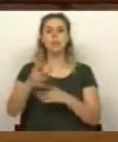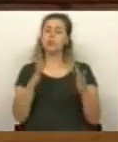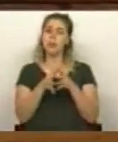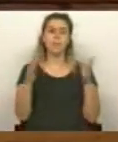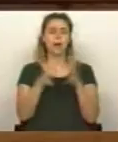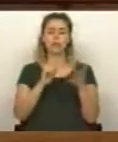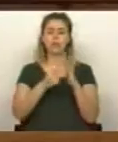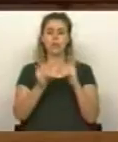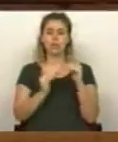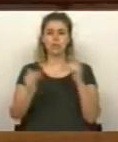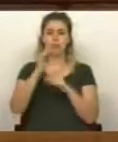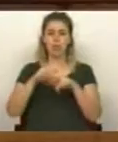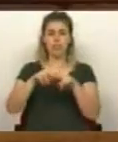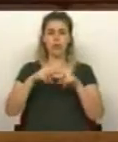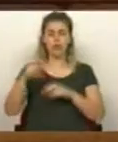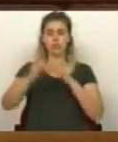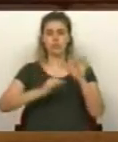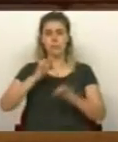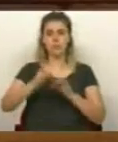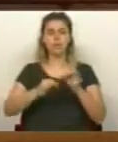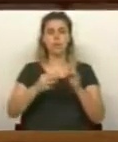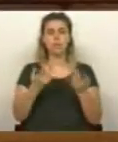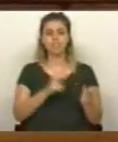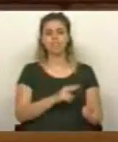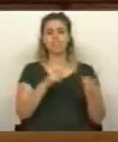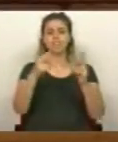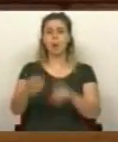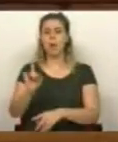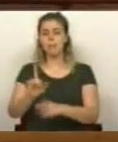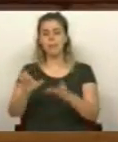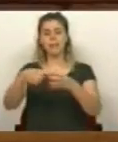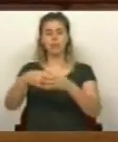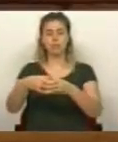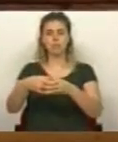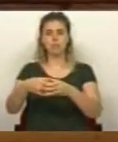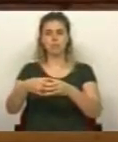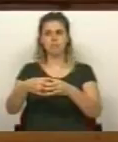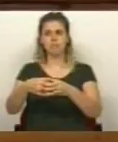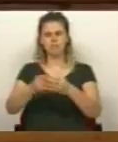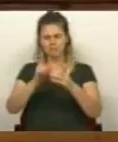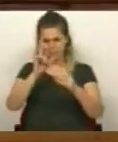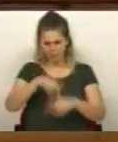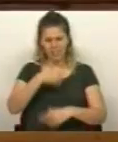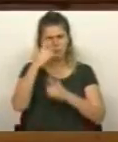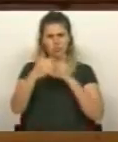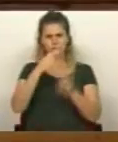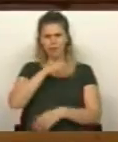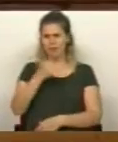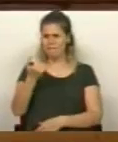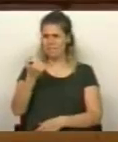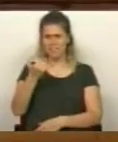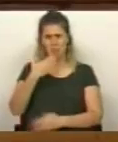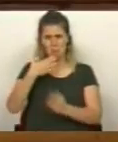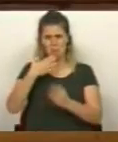generalidade dos técnicos superiores de diagnóstico e terapêutica transitaram para a primeira categoria, mesmo aqueles profissionais com mais de